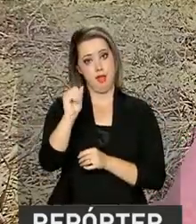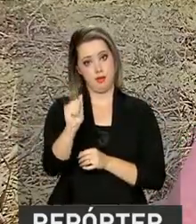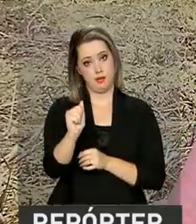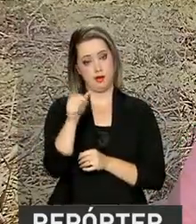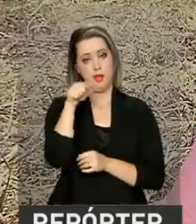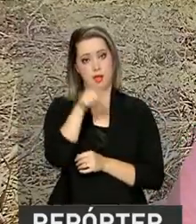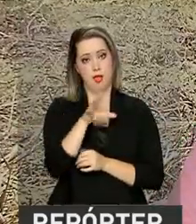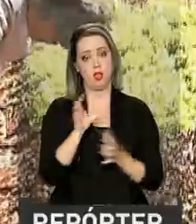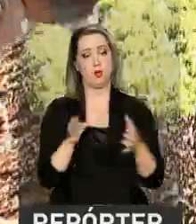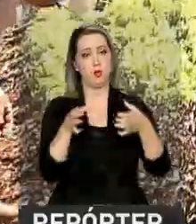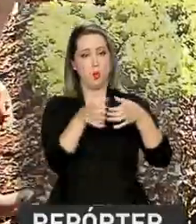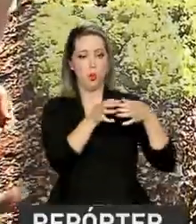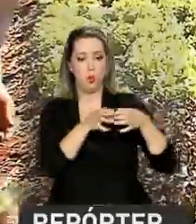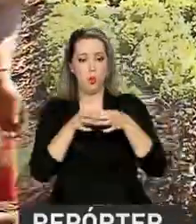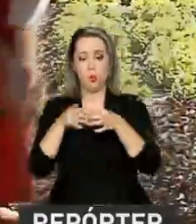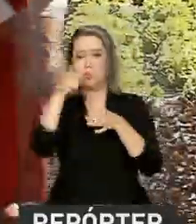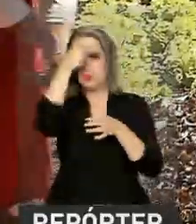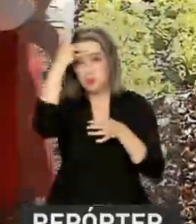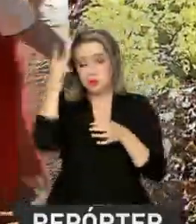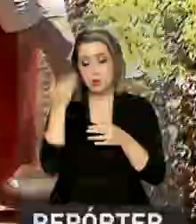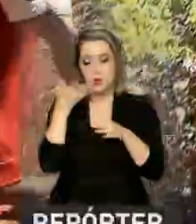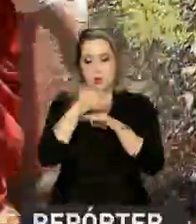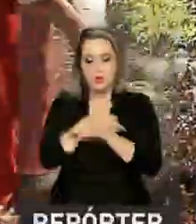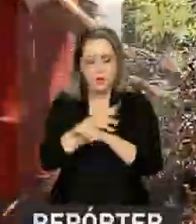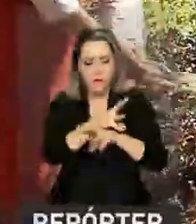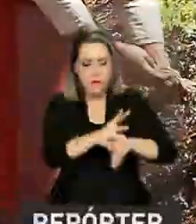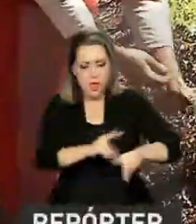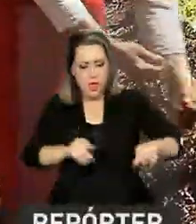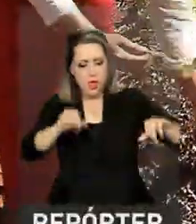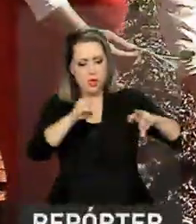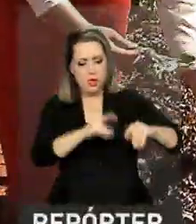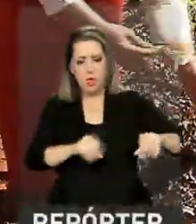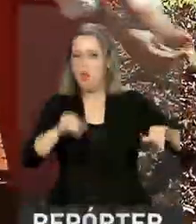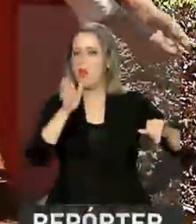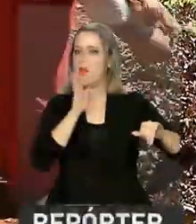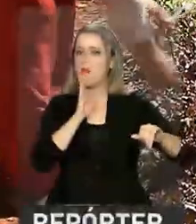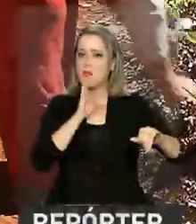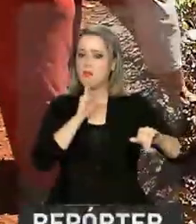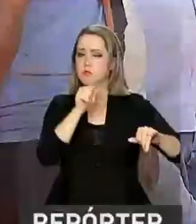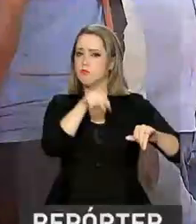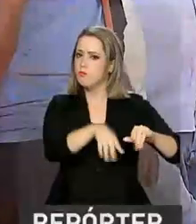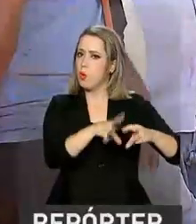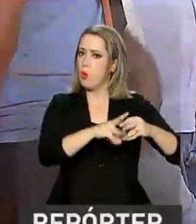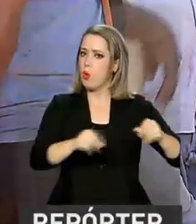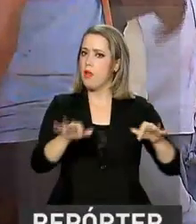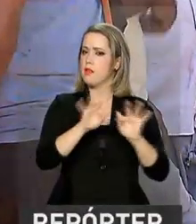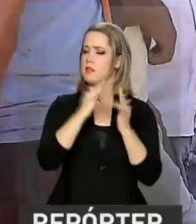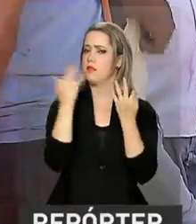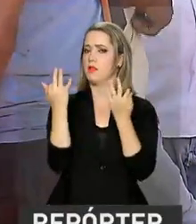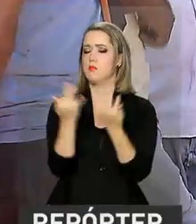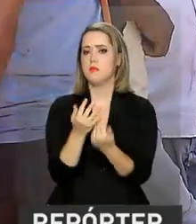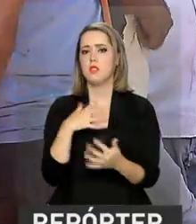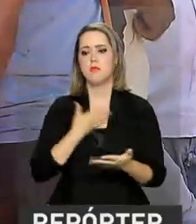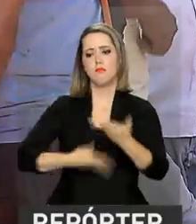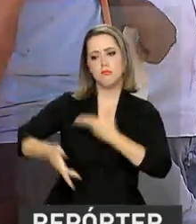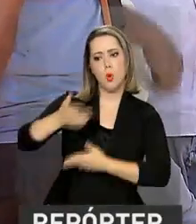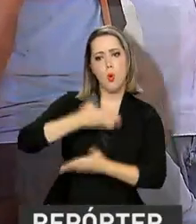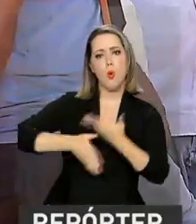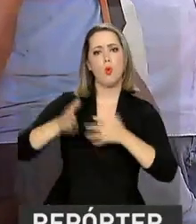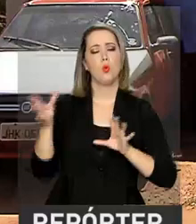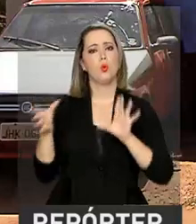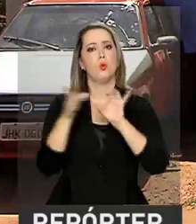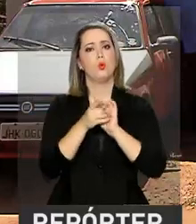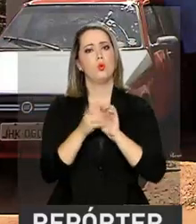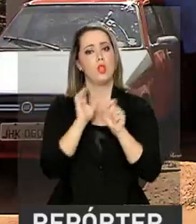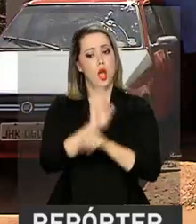coagricultores, como são chamados, vêm à terra, conhecer a terra do agricultor, conhecer a sua família, interagir, fazer